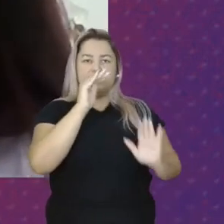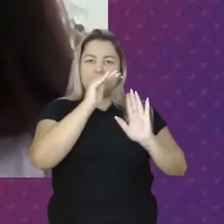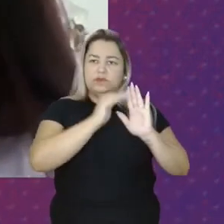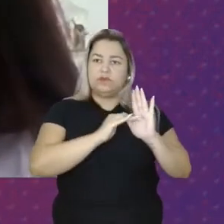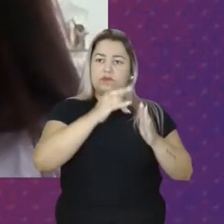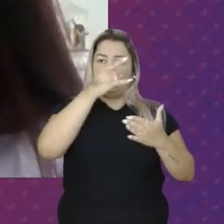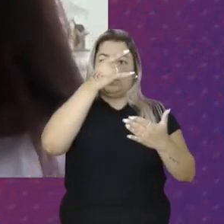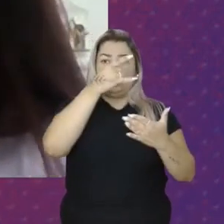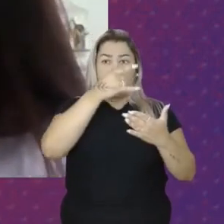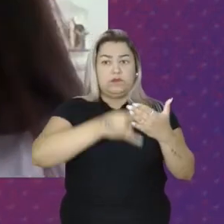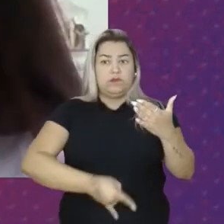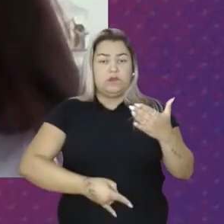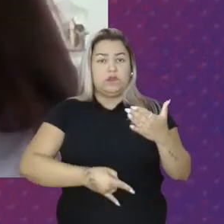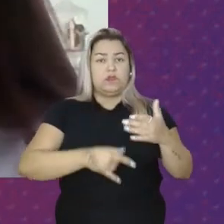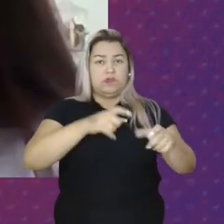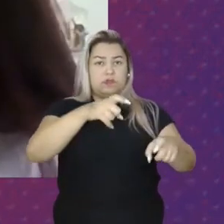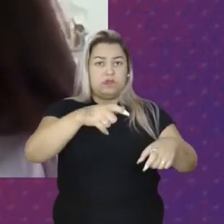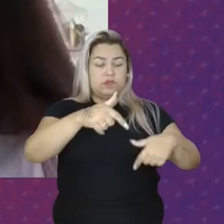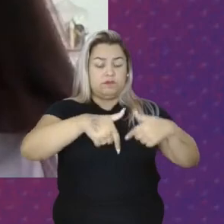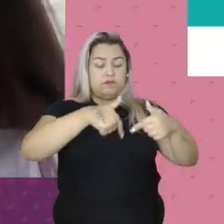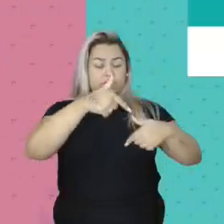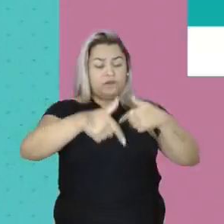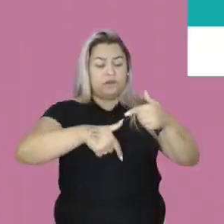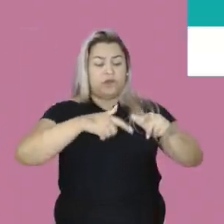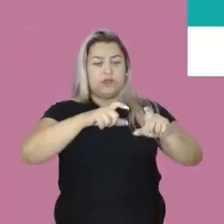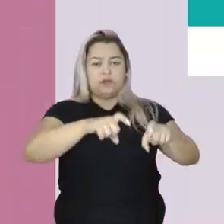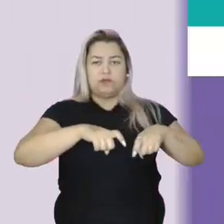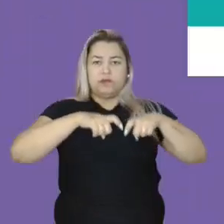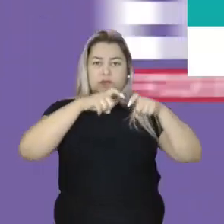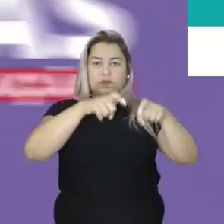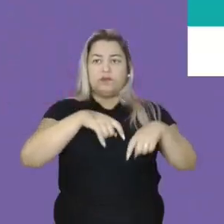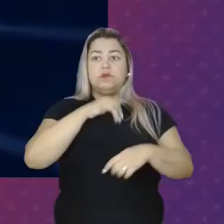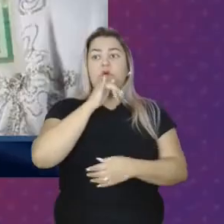Documentação De Trabalhadora Rural Seria um Exemplo